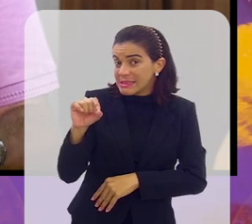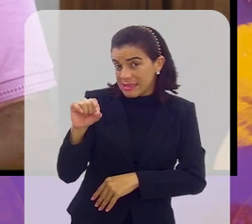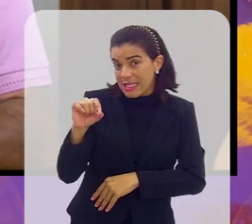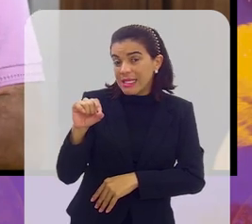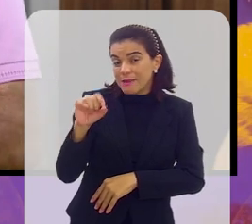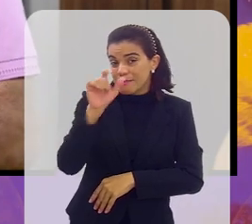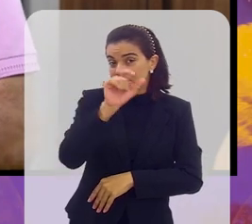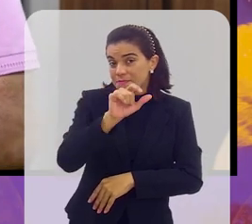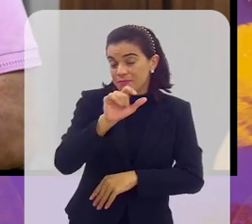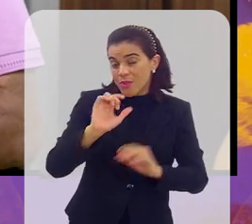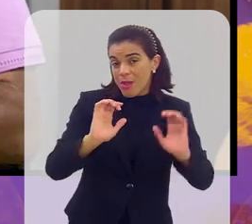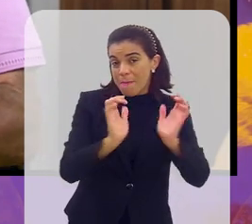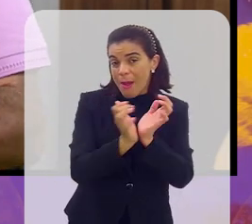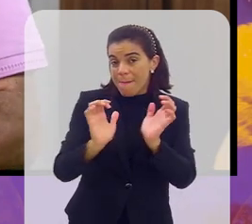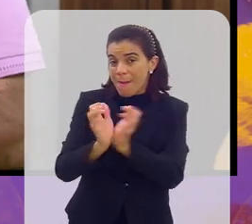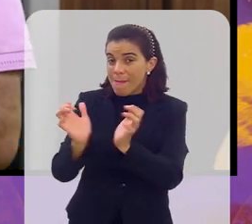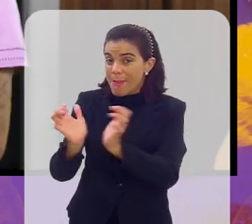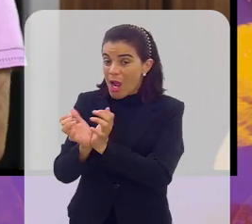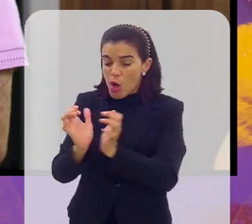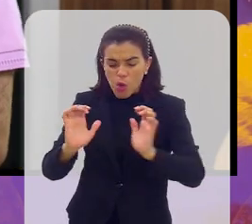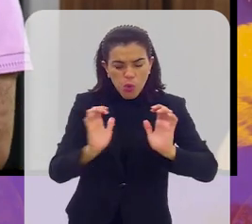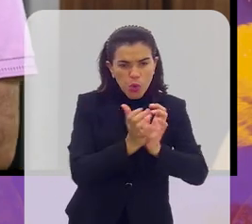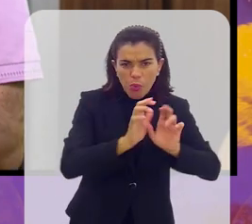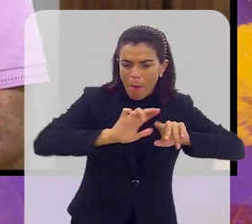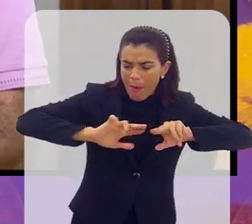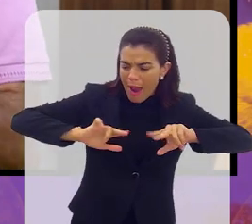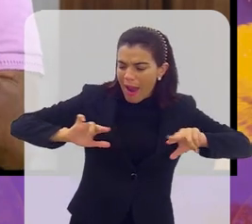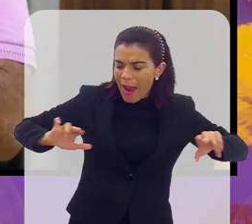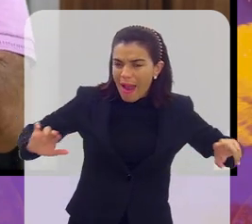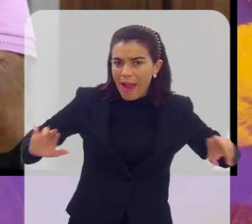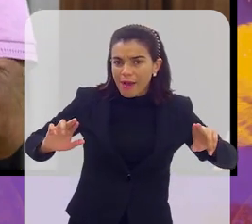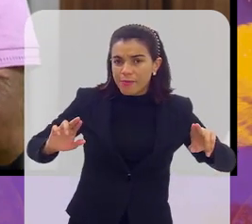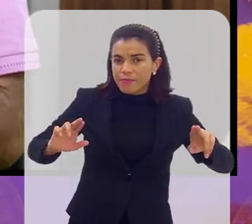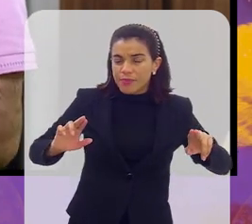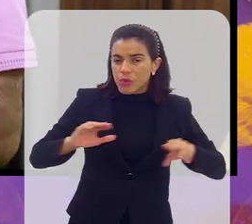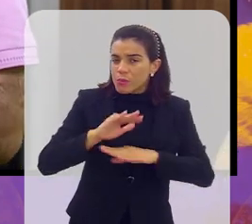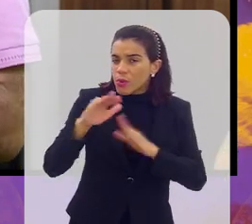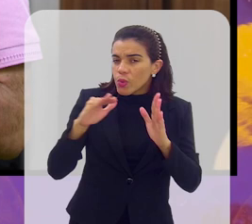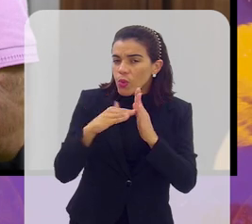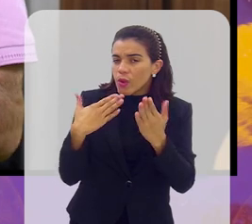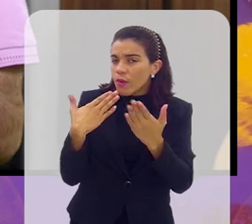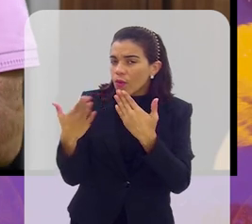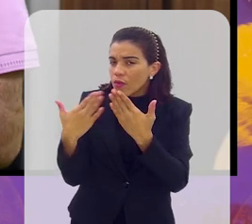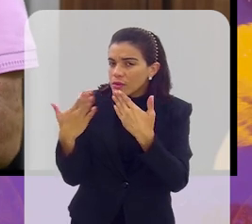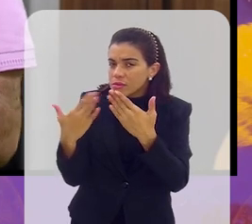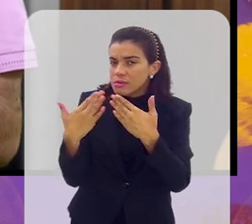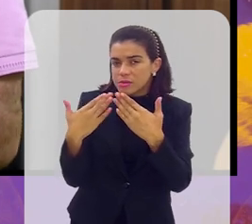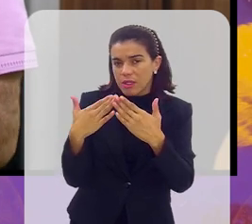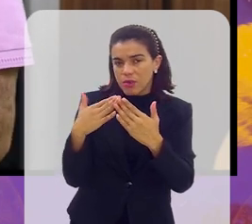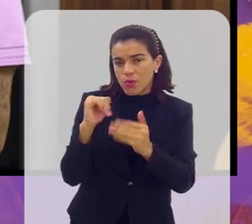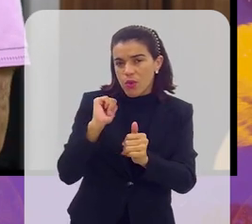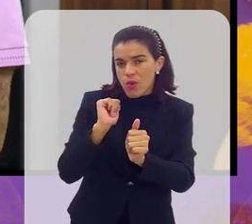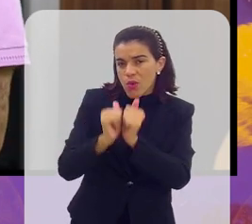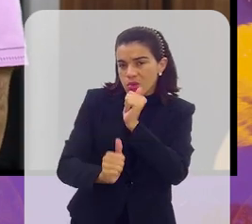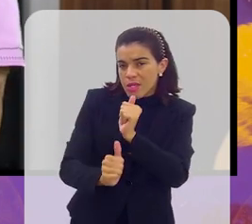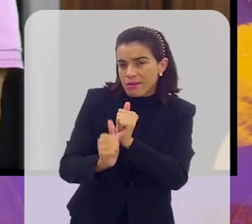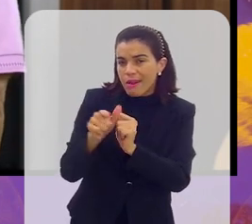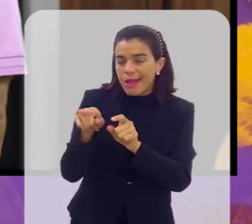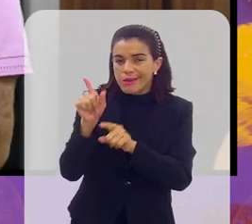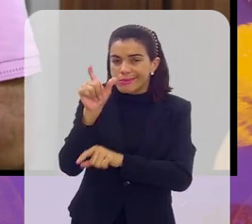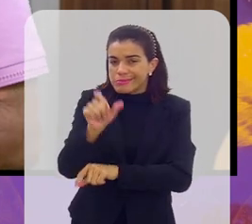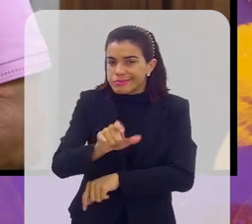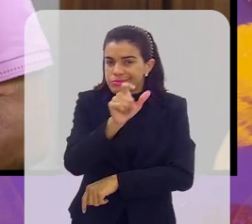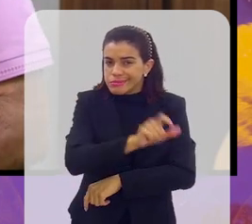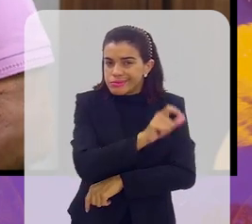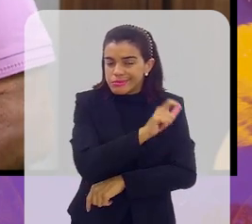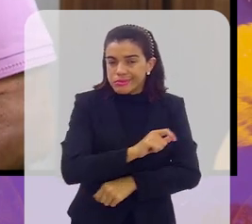100 favelas, grupo, os grupos são heterogêneos, diferentes, mas tudo isso é conversado, é, para aqueles